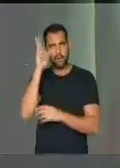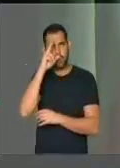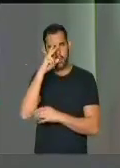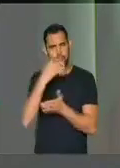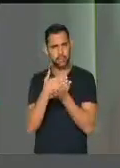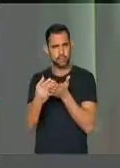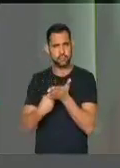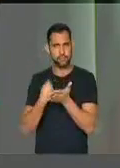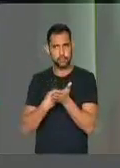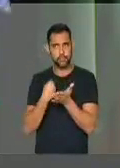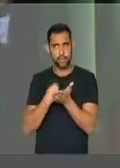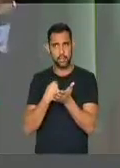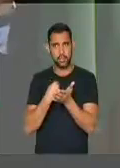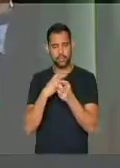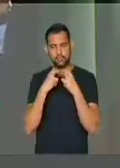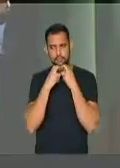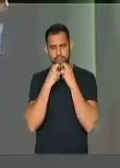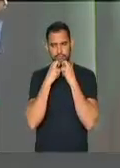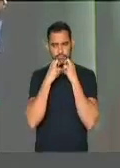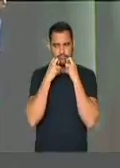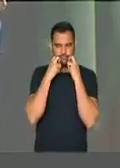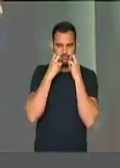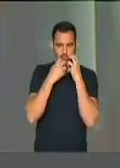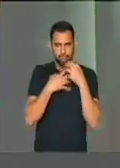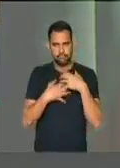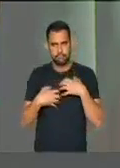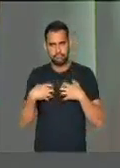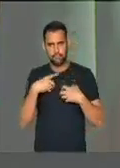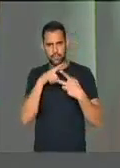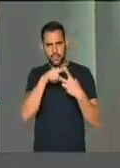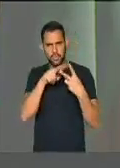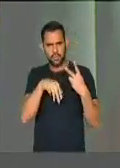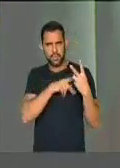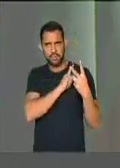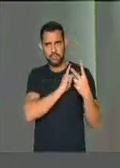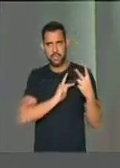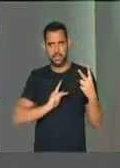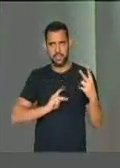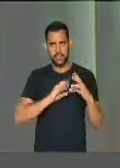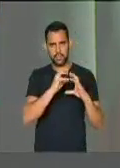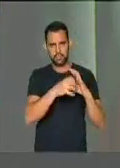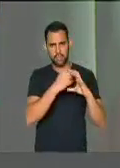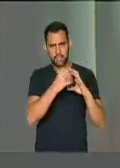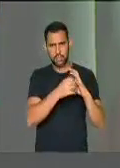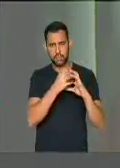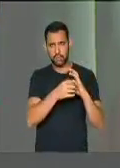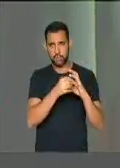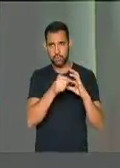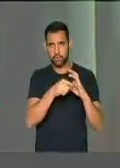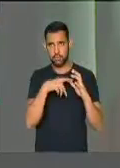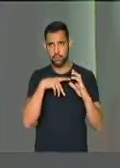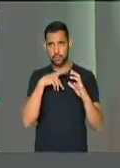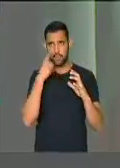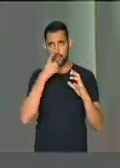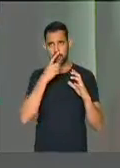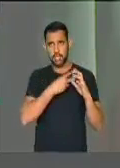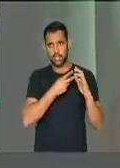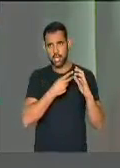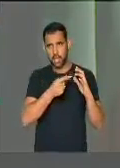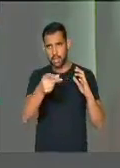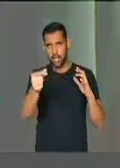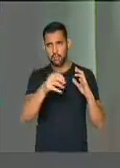recentemente, constrangedor, dois presidentes de partidos, presidentes eternos,